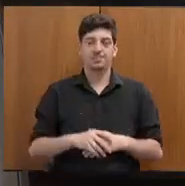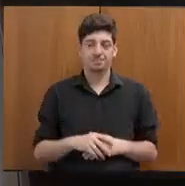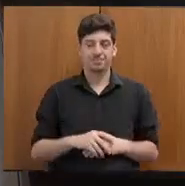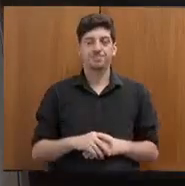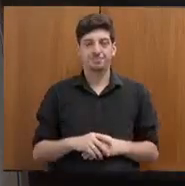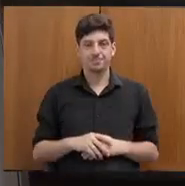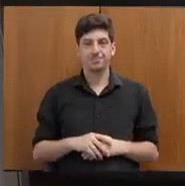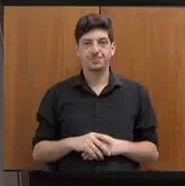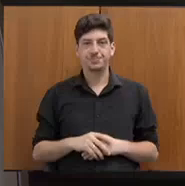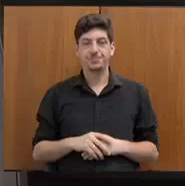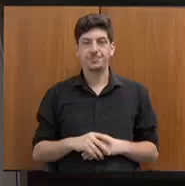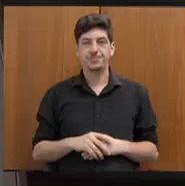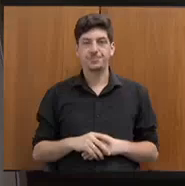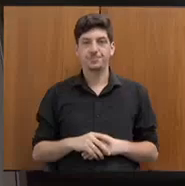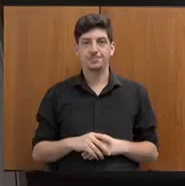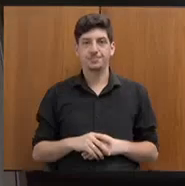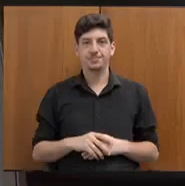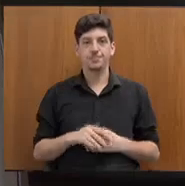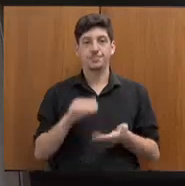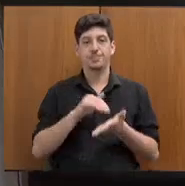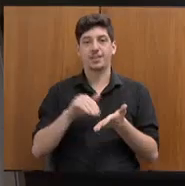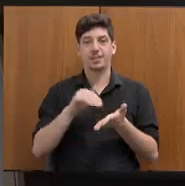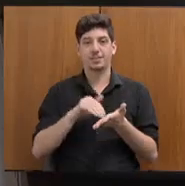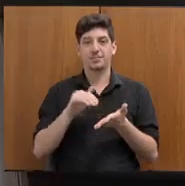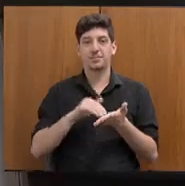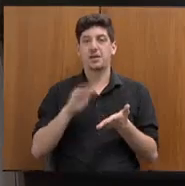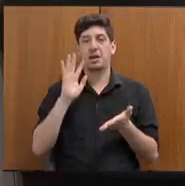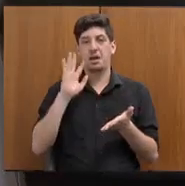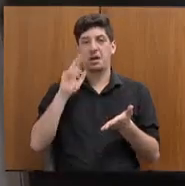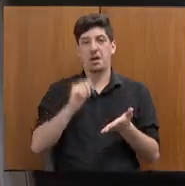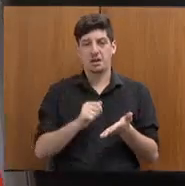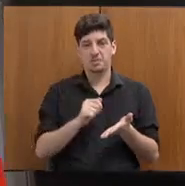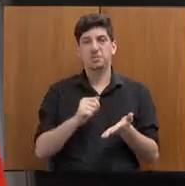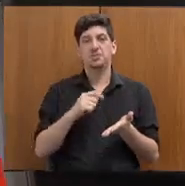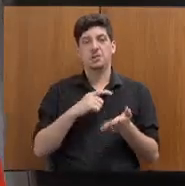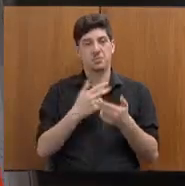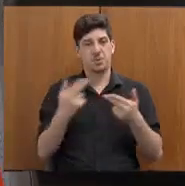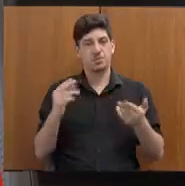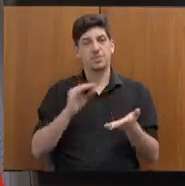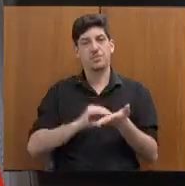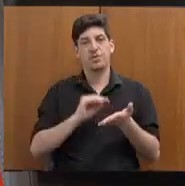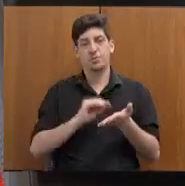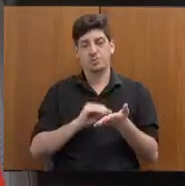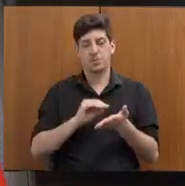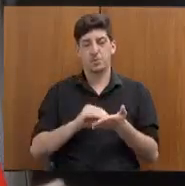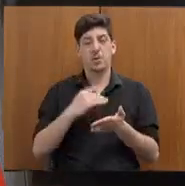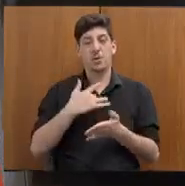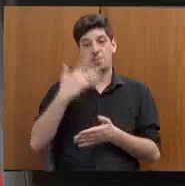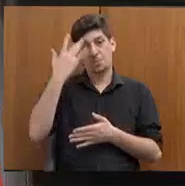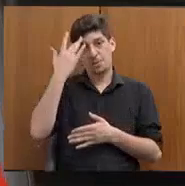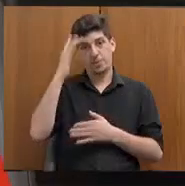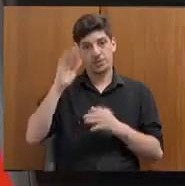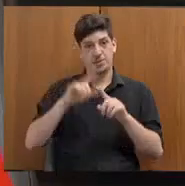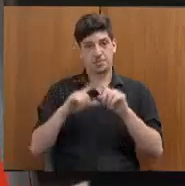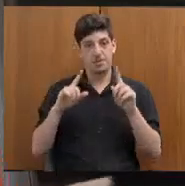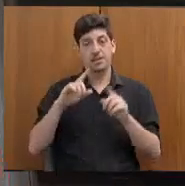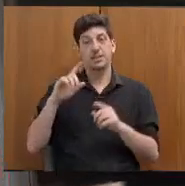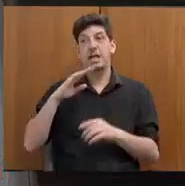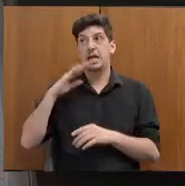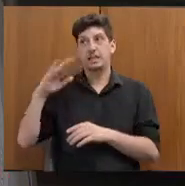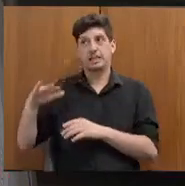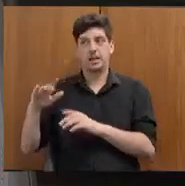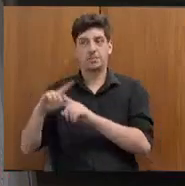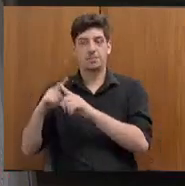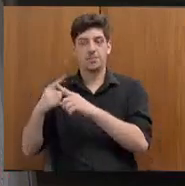Tem uma questão, secretária, que não apareceu, que é a questão... Eu não sei... Agora, tarde, de manhã, eu estou perguntando se